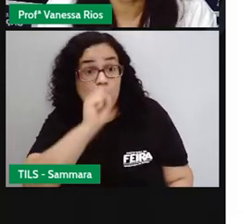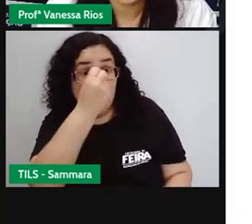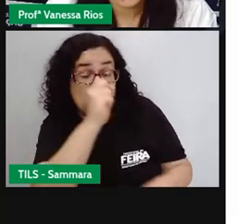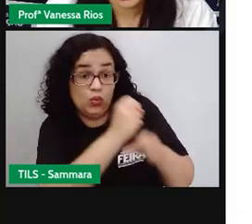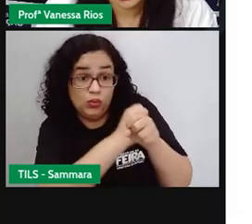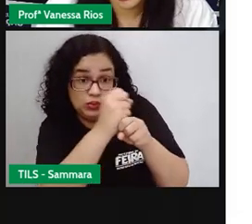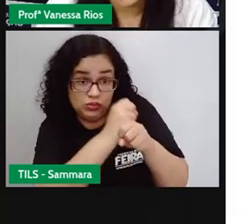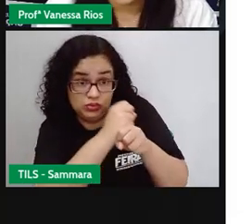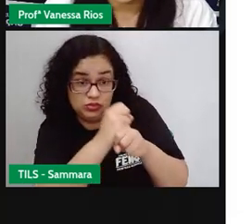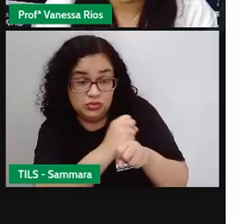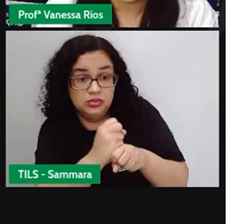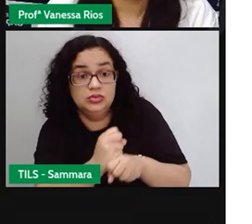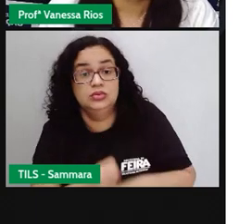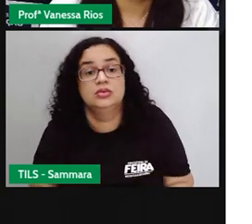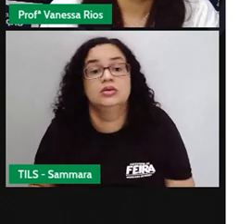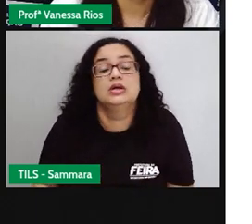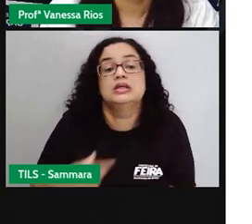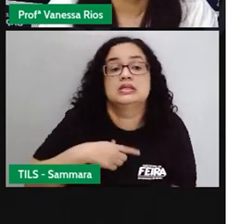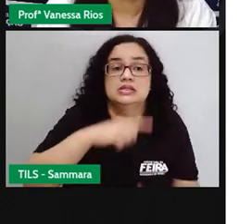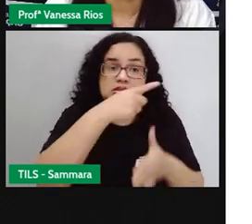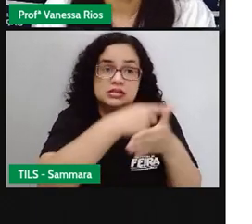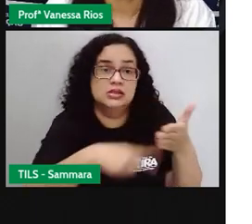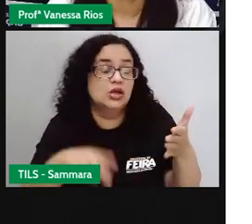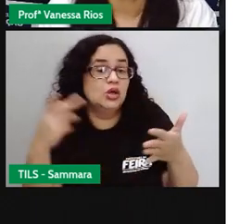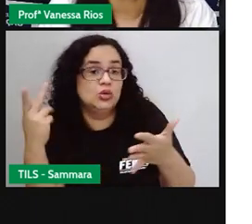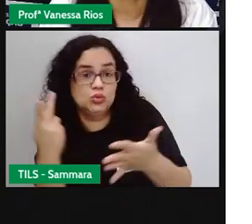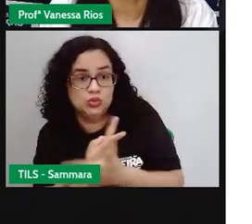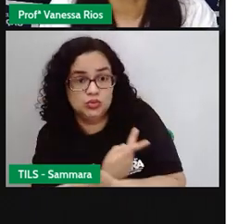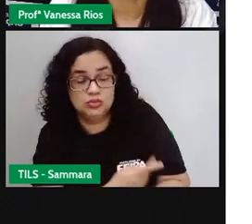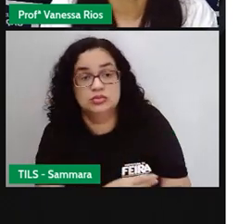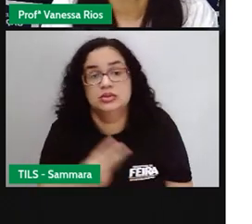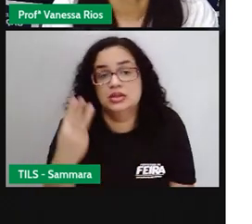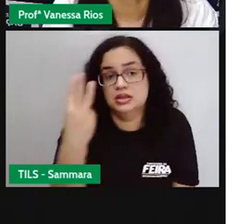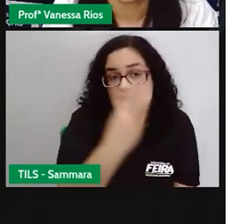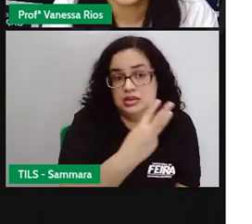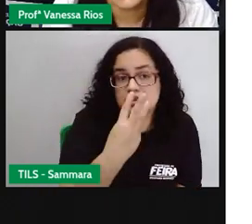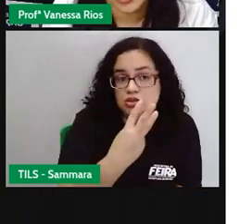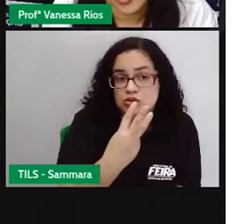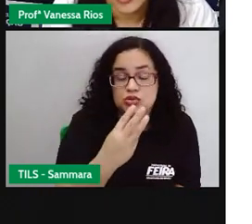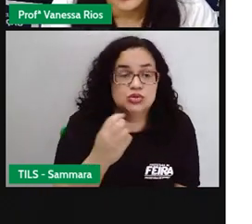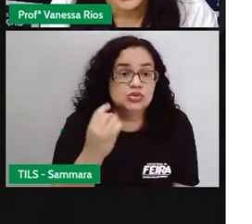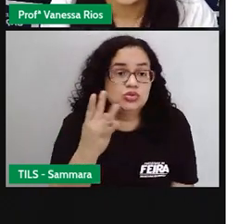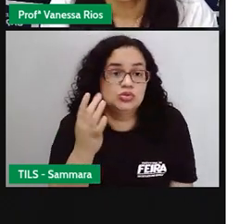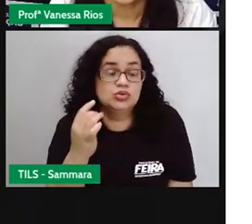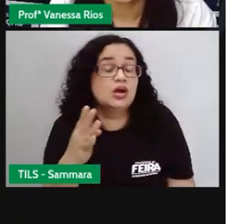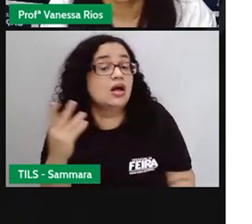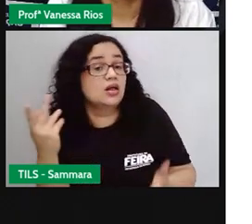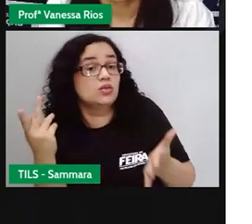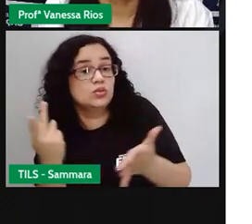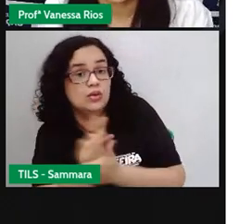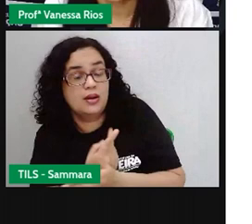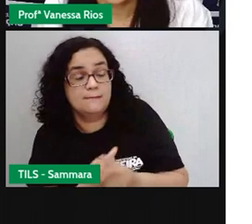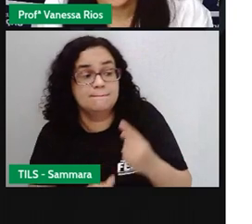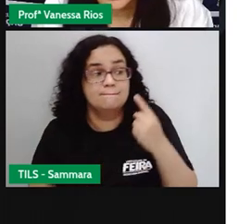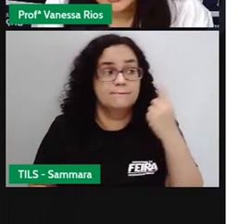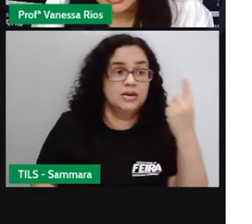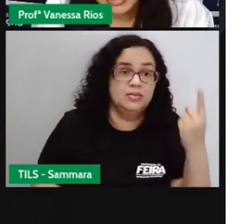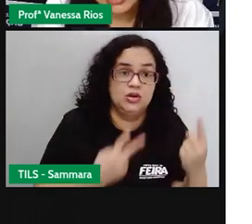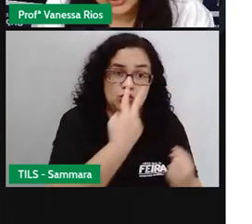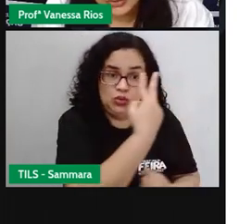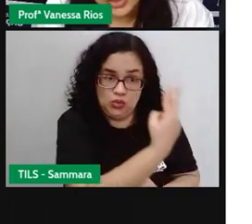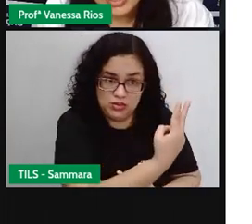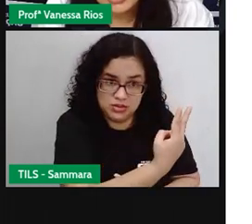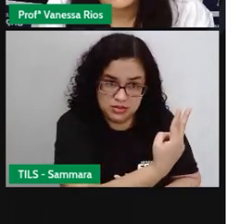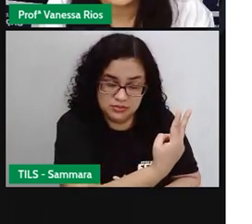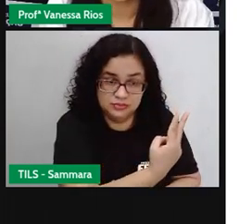oito anos. E aí, as eleições não acontecem para os três de uma vez só. Acontece primeiro para dois